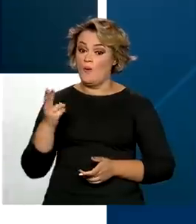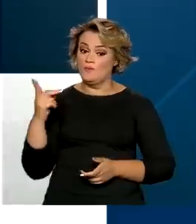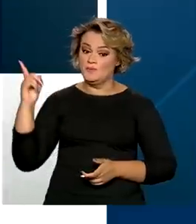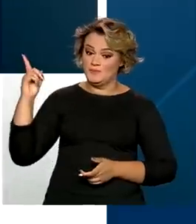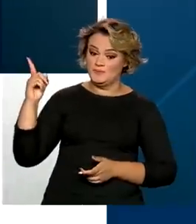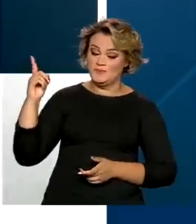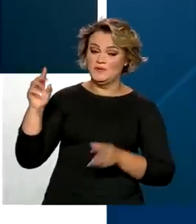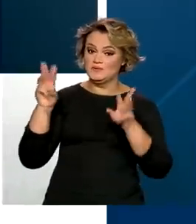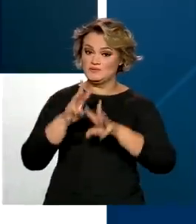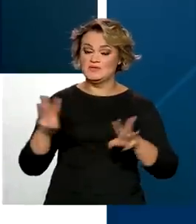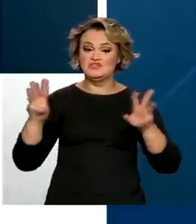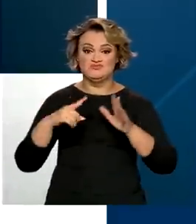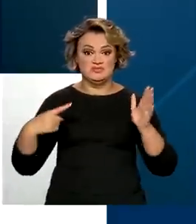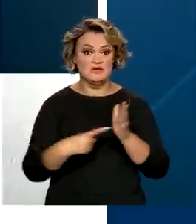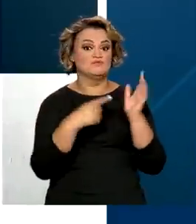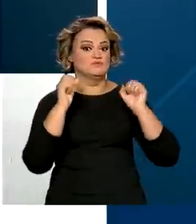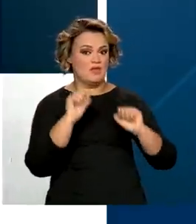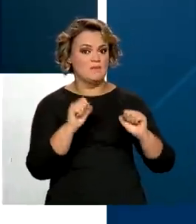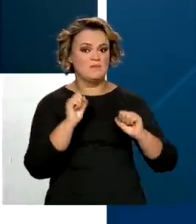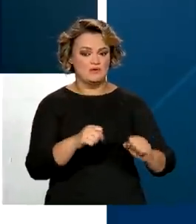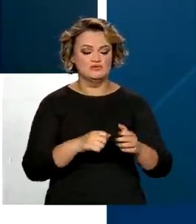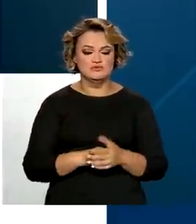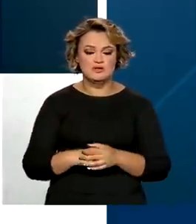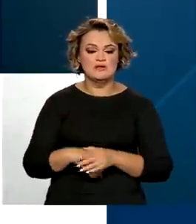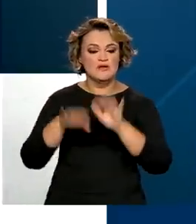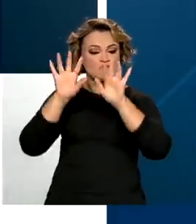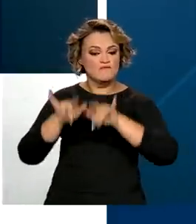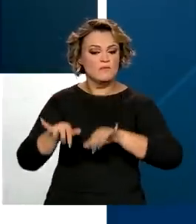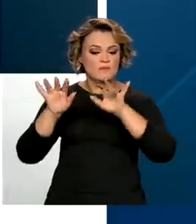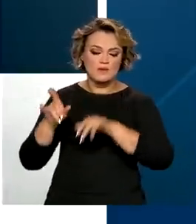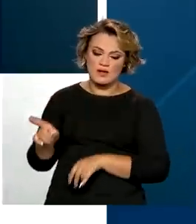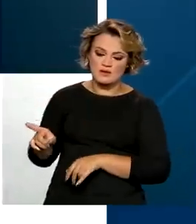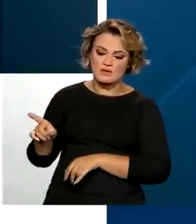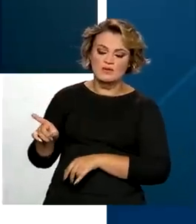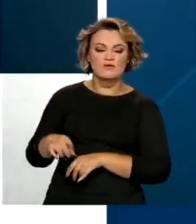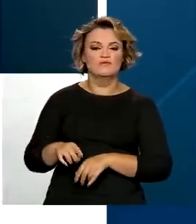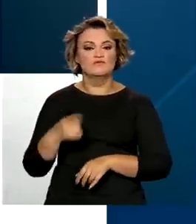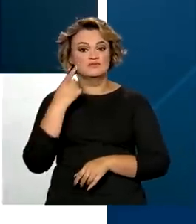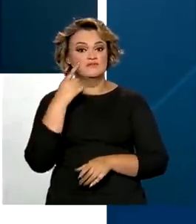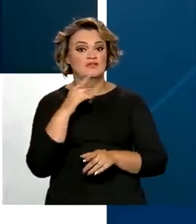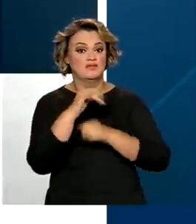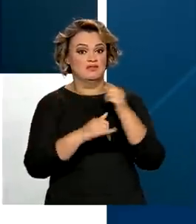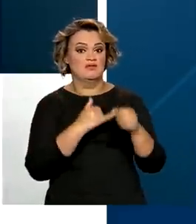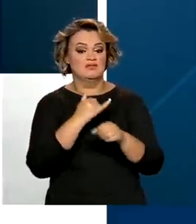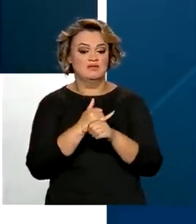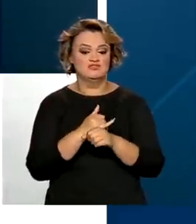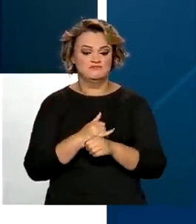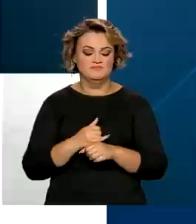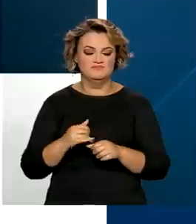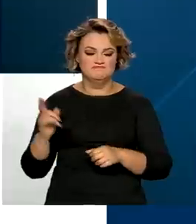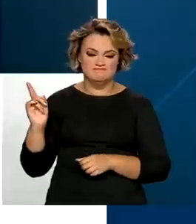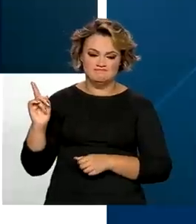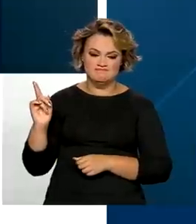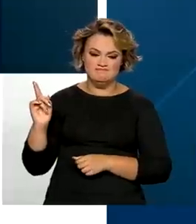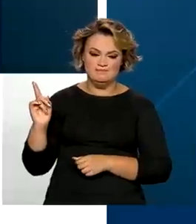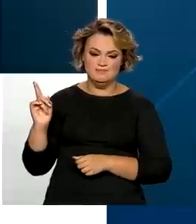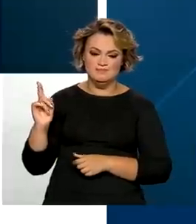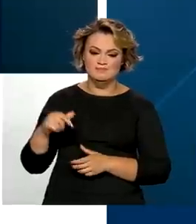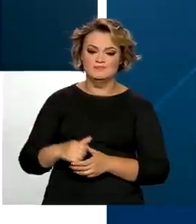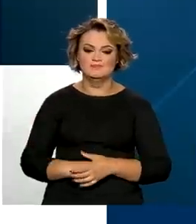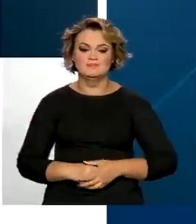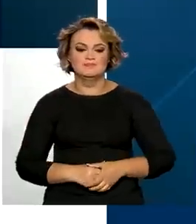foi aberto pelo Ministério da Justiça e o formulário pode ser acessado pela internet no link denuncia